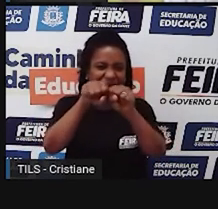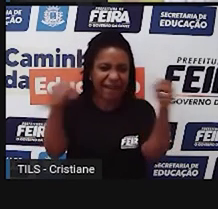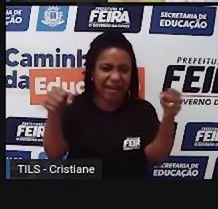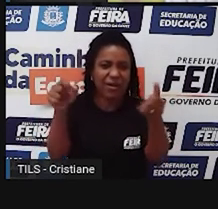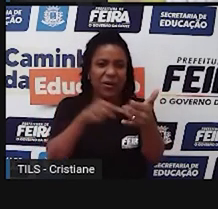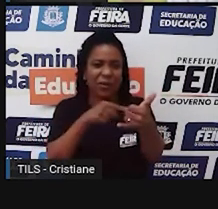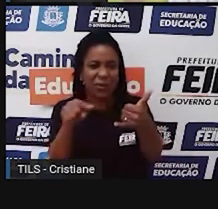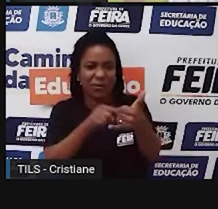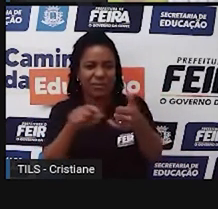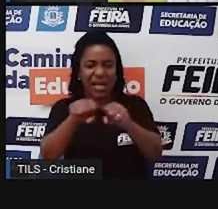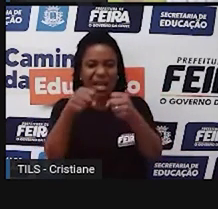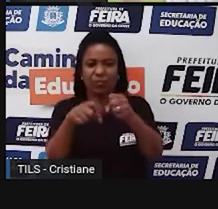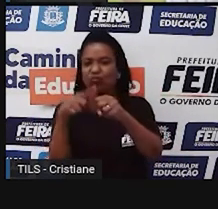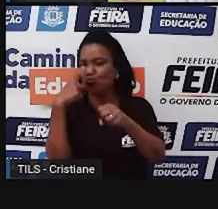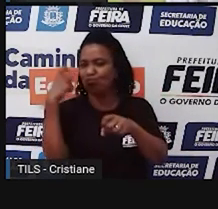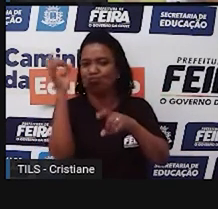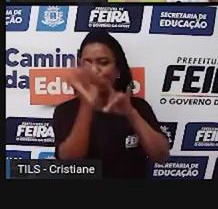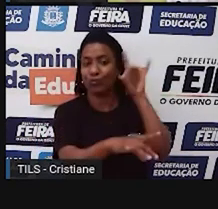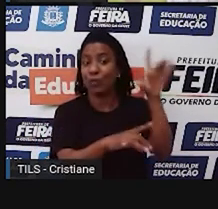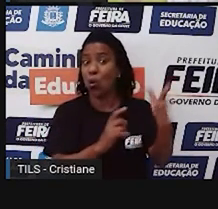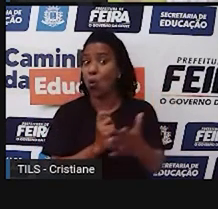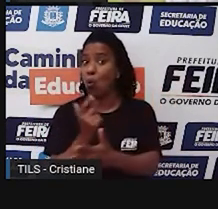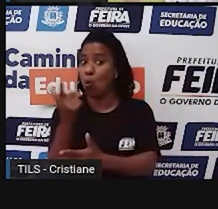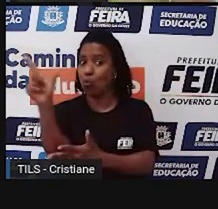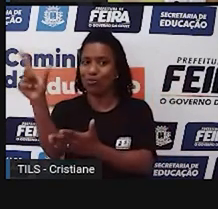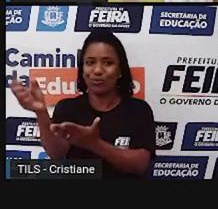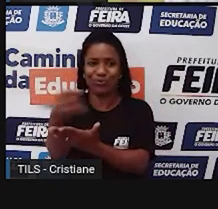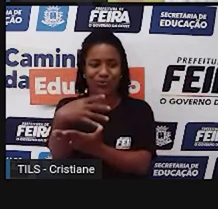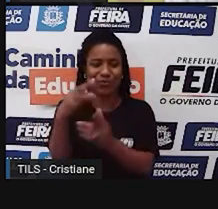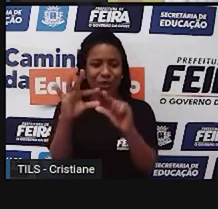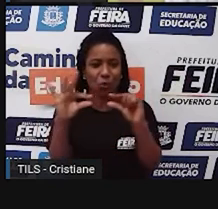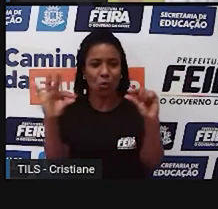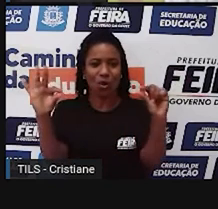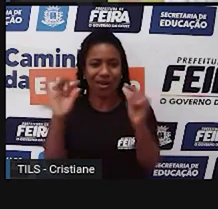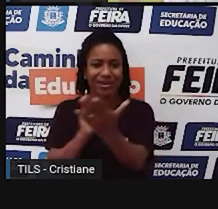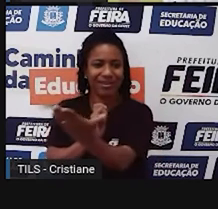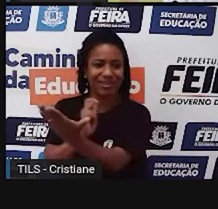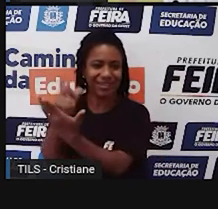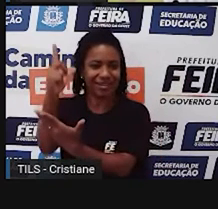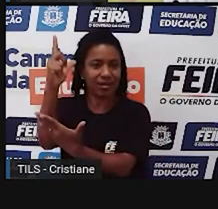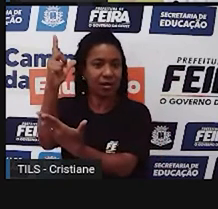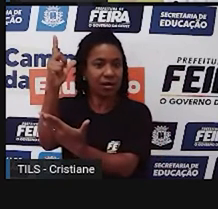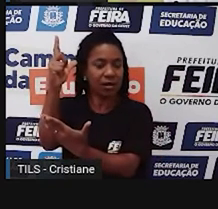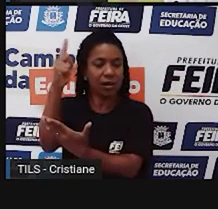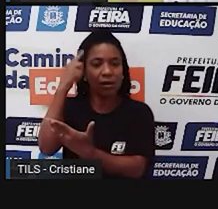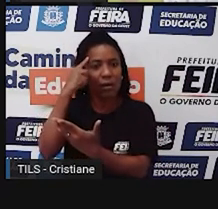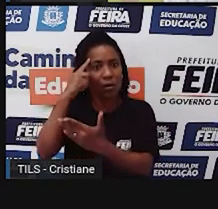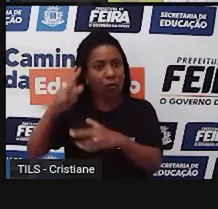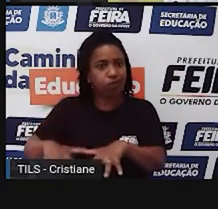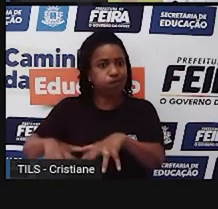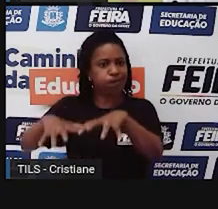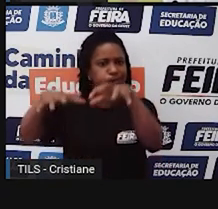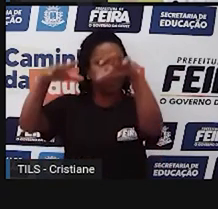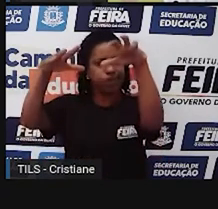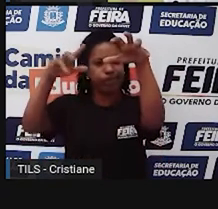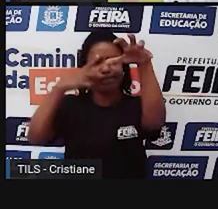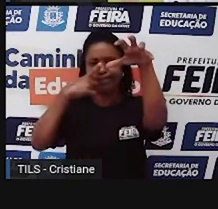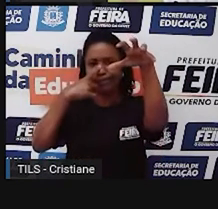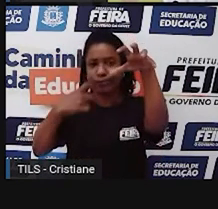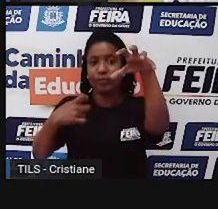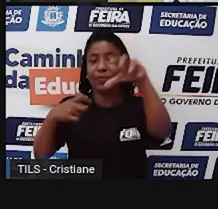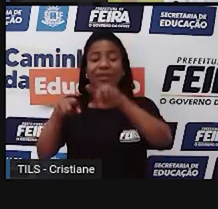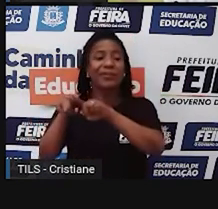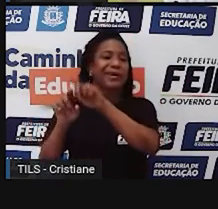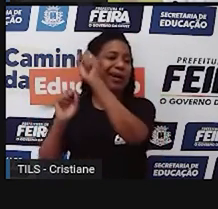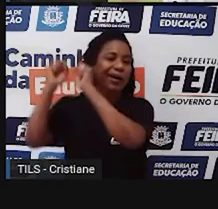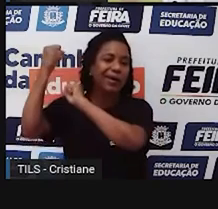forneça mais matéria-prima para essas indústrias e aí elas continuam atuando até porque o progresso, a própria indústria do